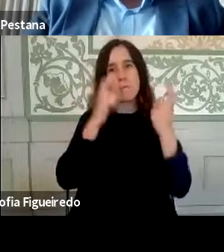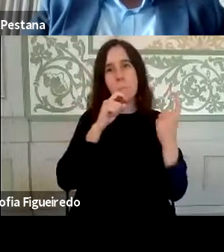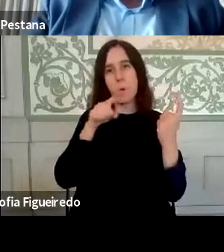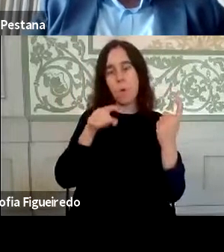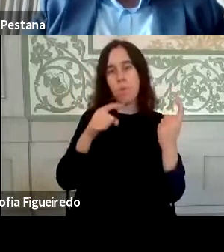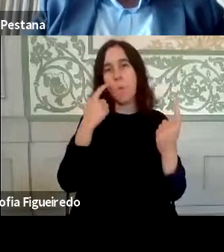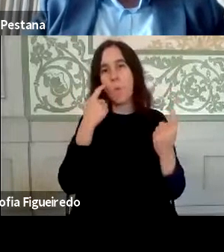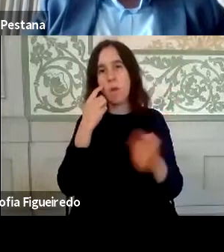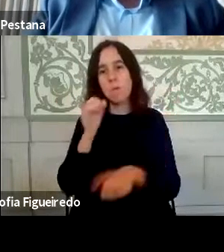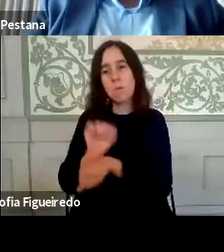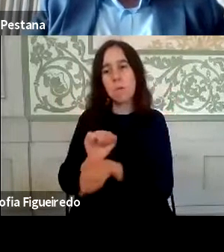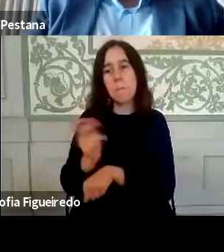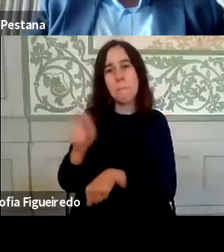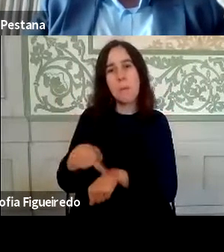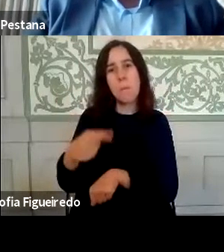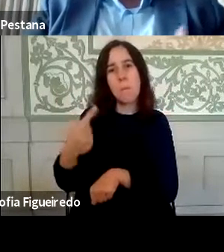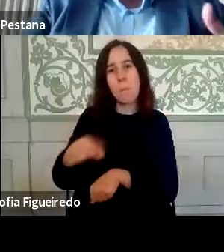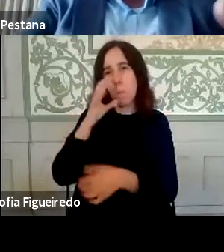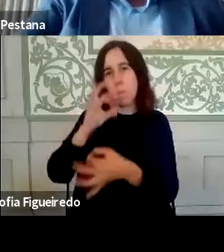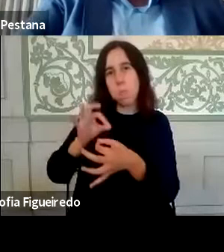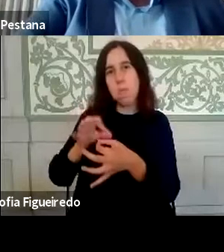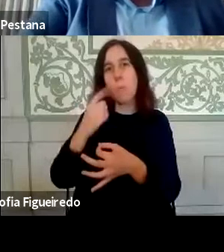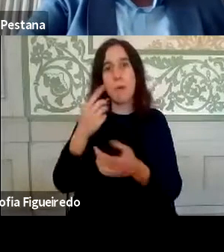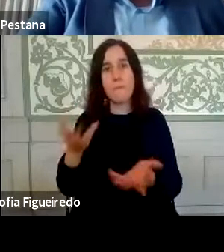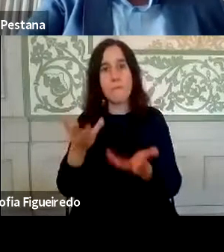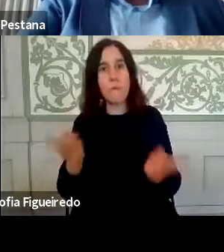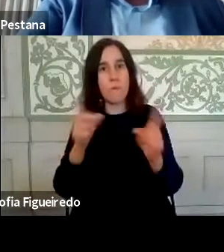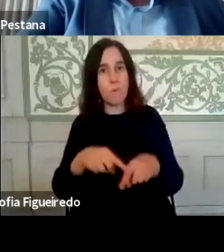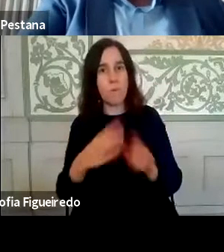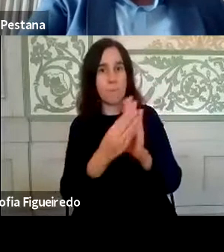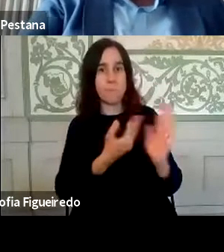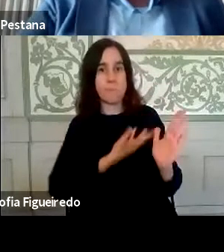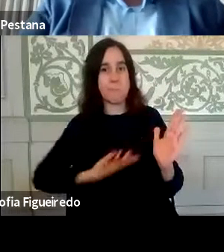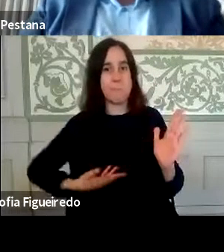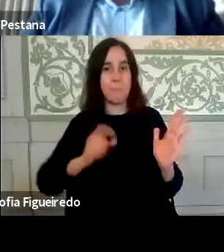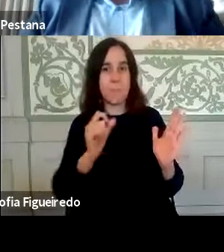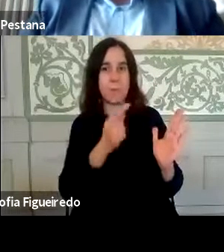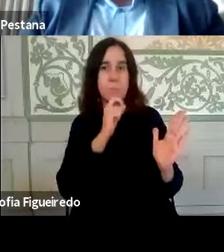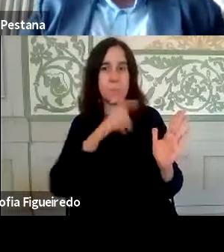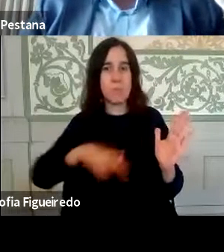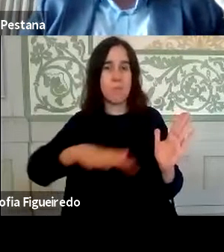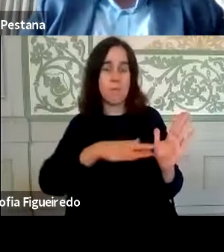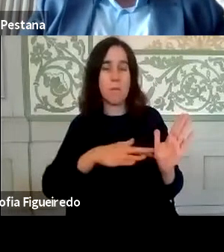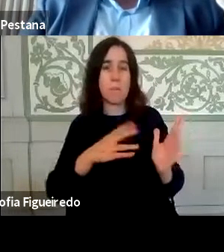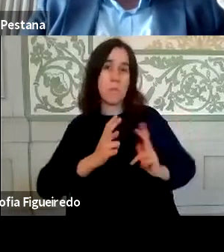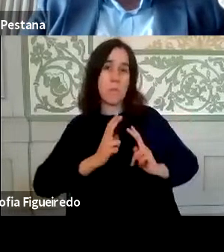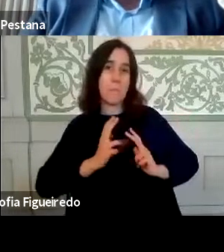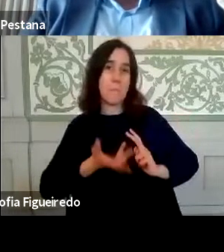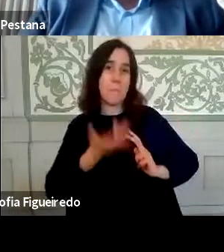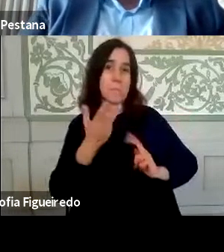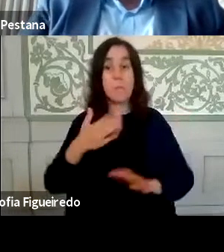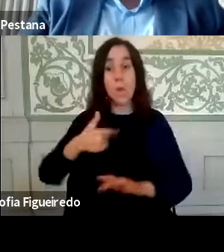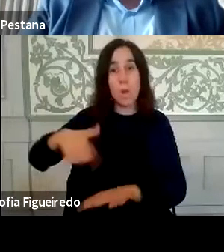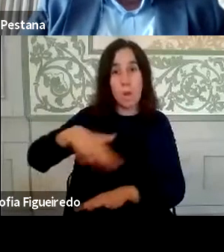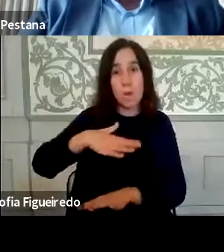uma contingência e, portanto, estarem focadas em regressar ao modelo tradicional o mais rápido possível, porque é um modelo confortável, no nosso caso